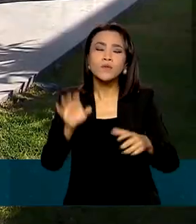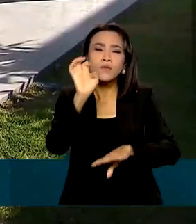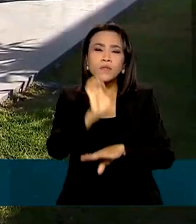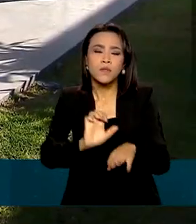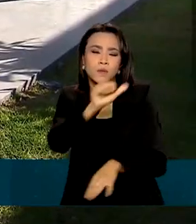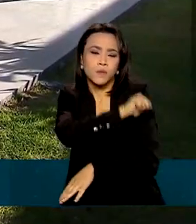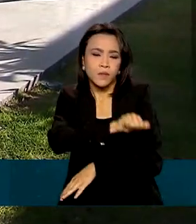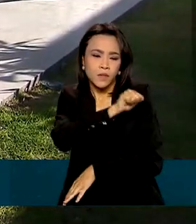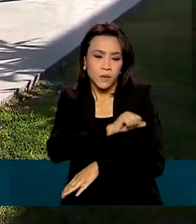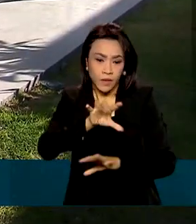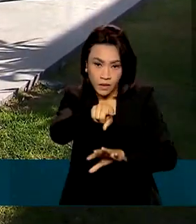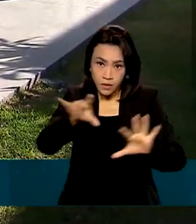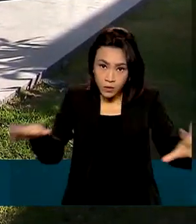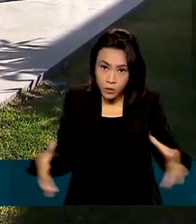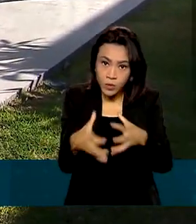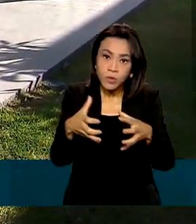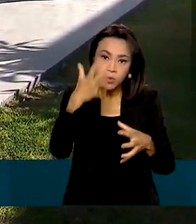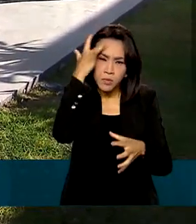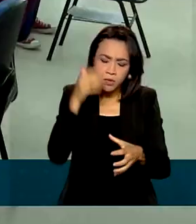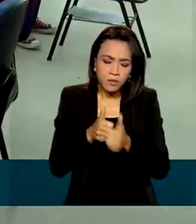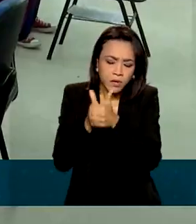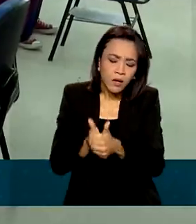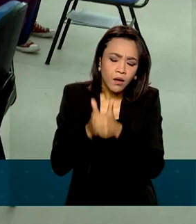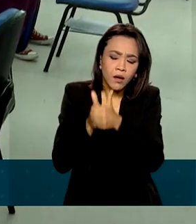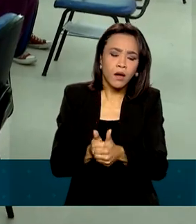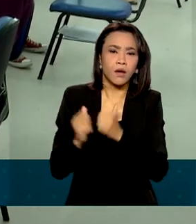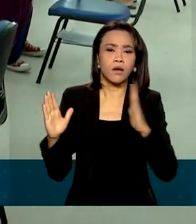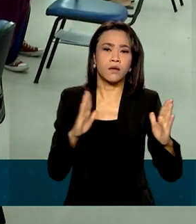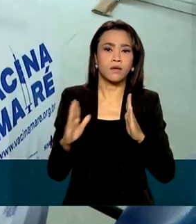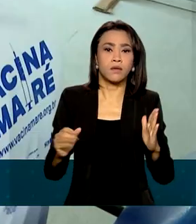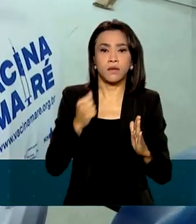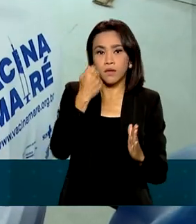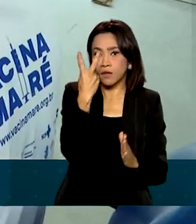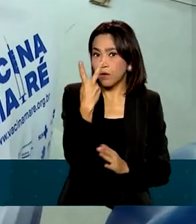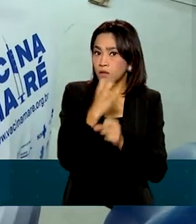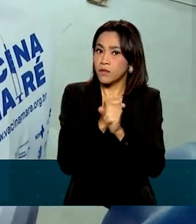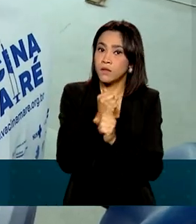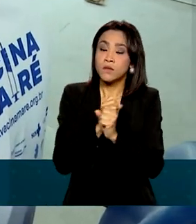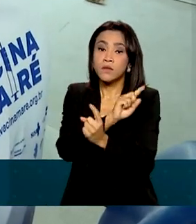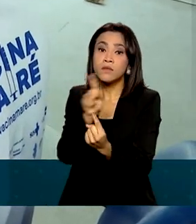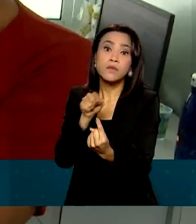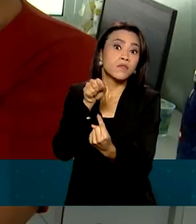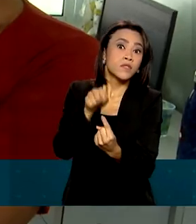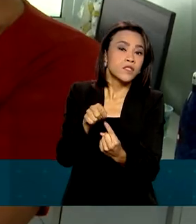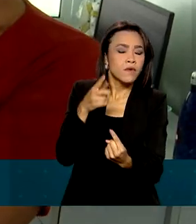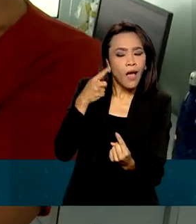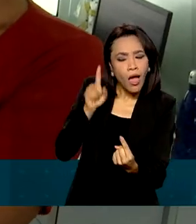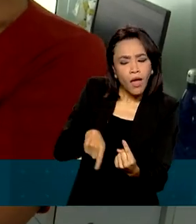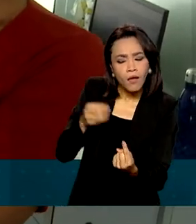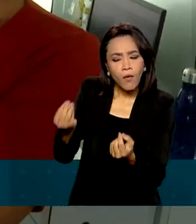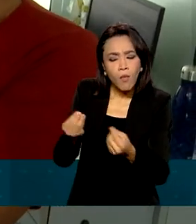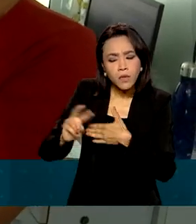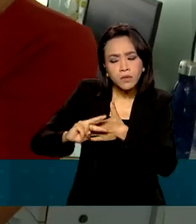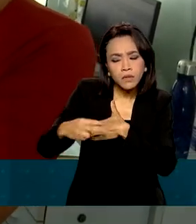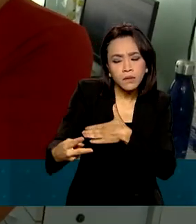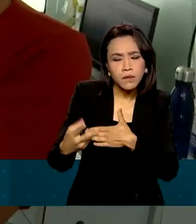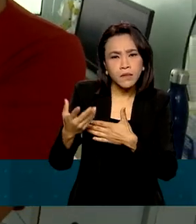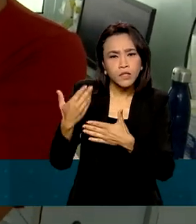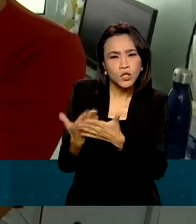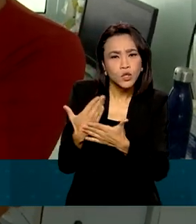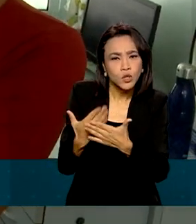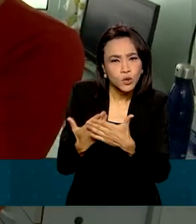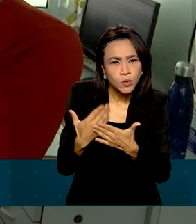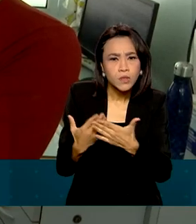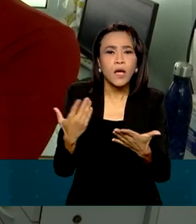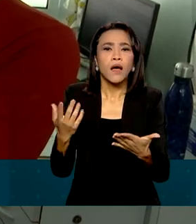Eles vão ser acompanhados durante dois anos. O objetivo é estudar a necessidade da aplicação de novas doses ou